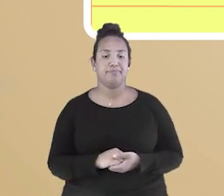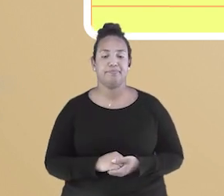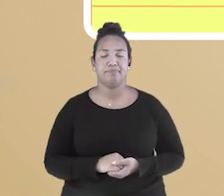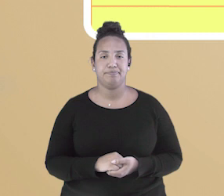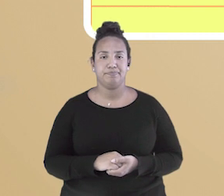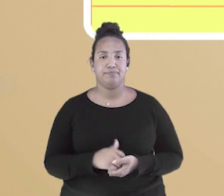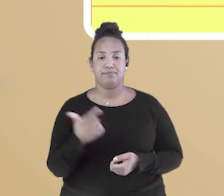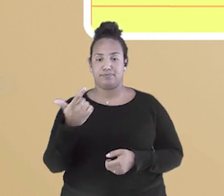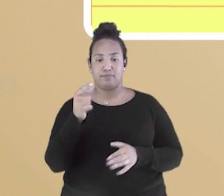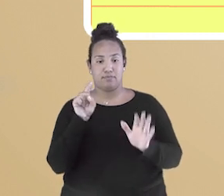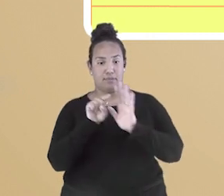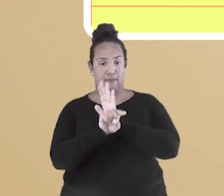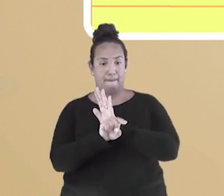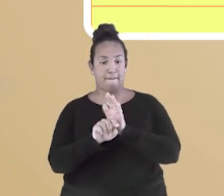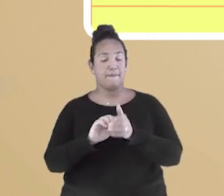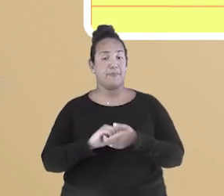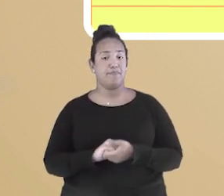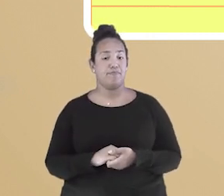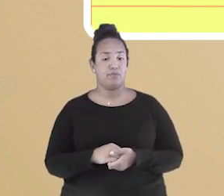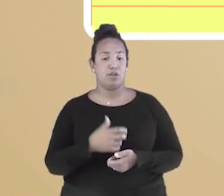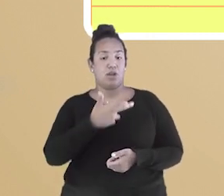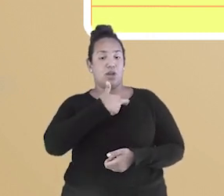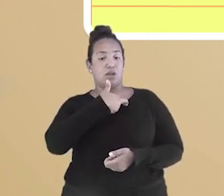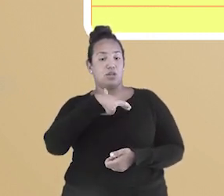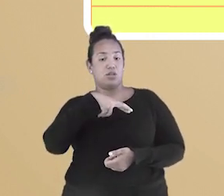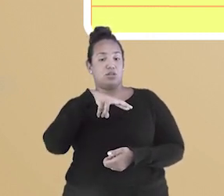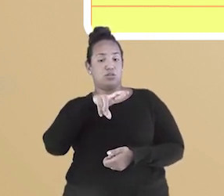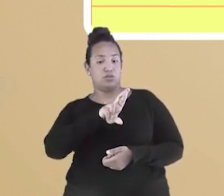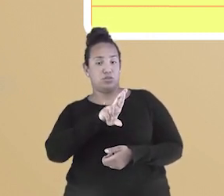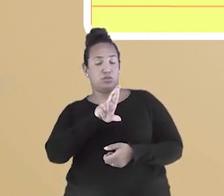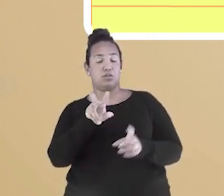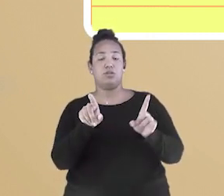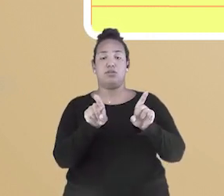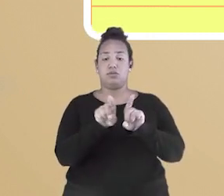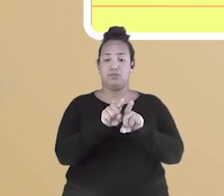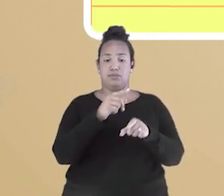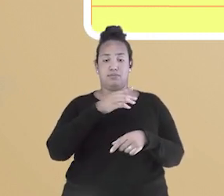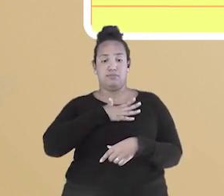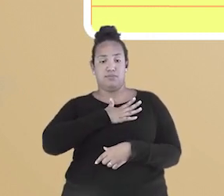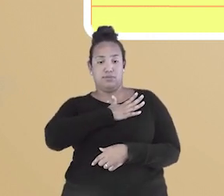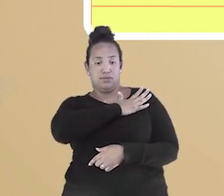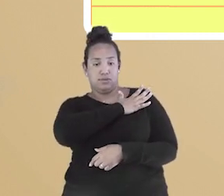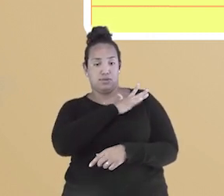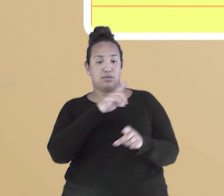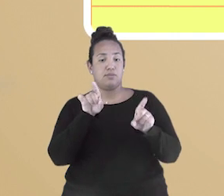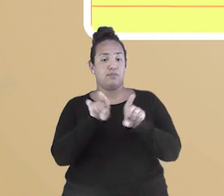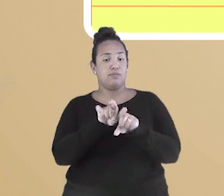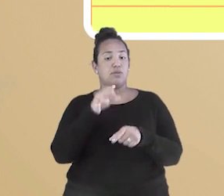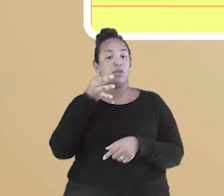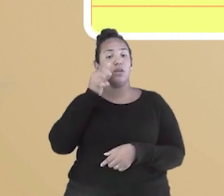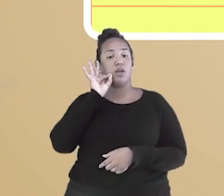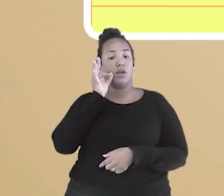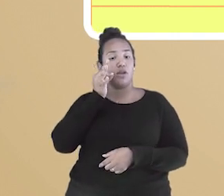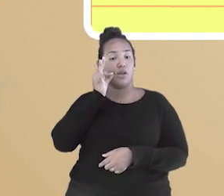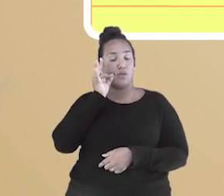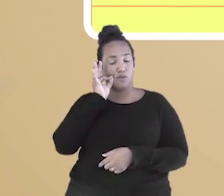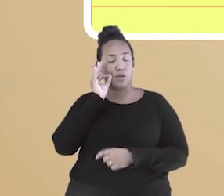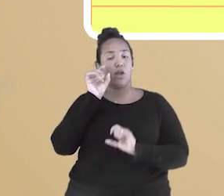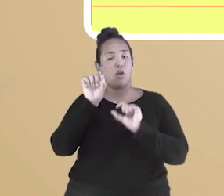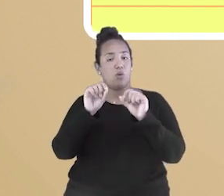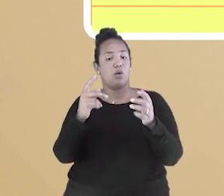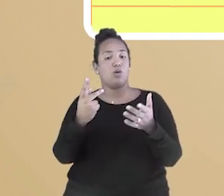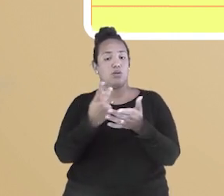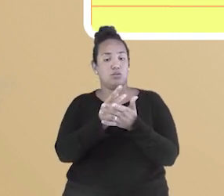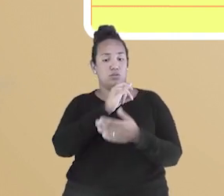Dois. A questão religiosa, a questão militar e a questão do café foram os motivos da crise do